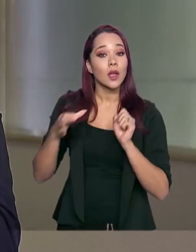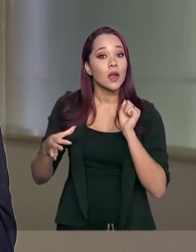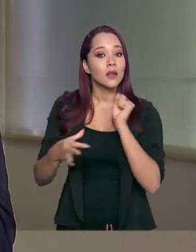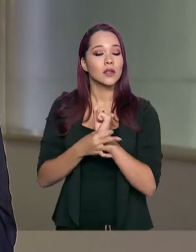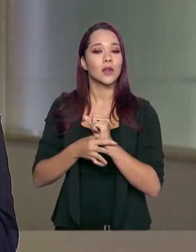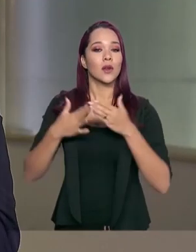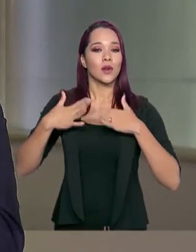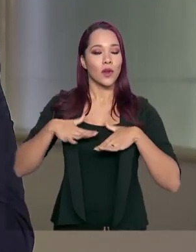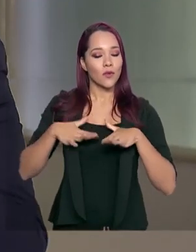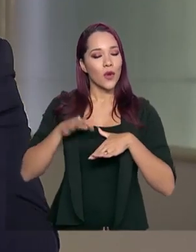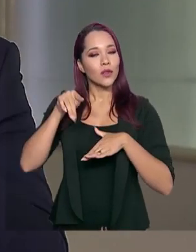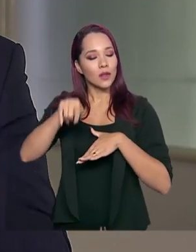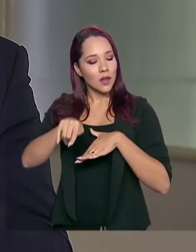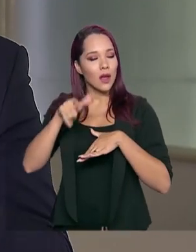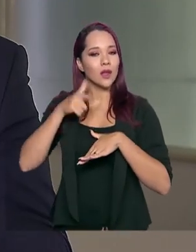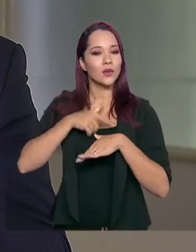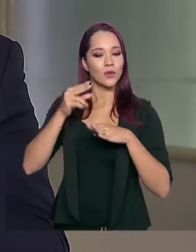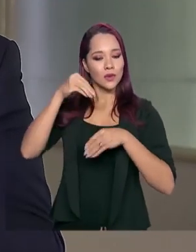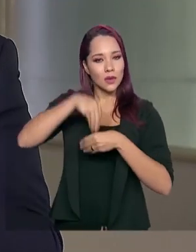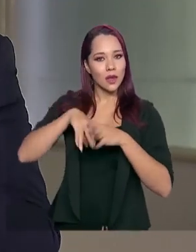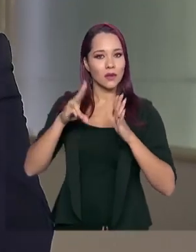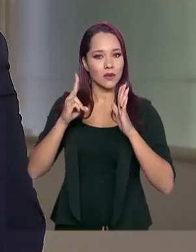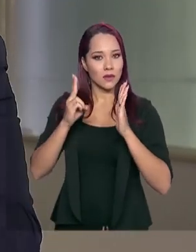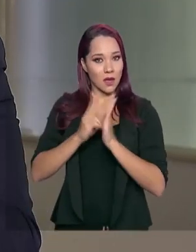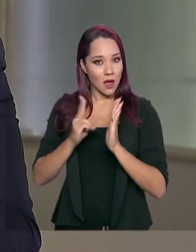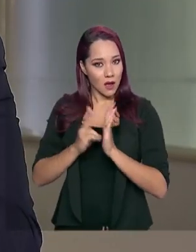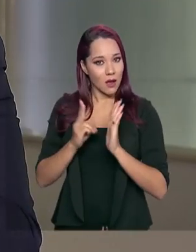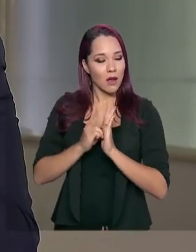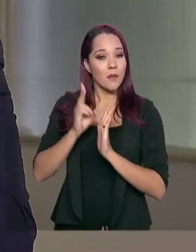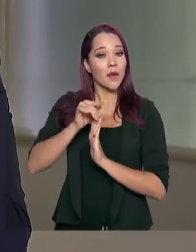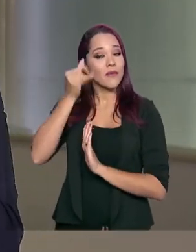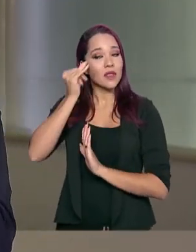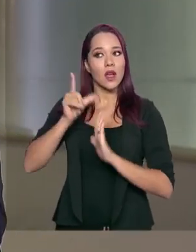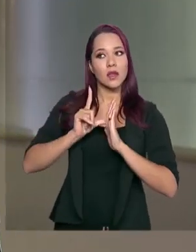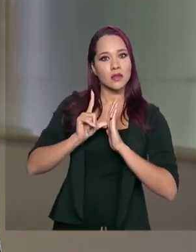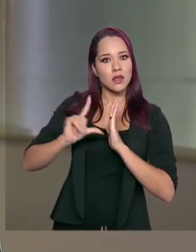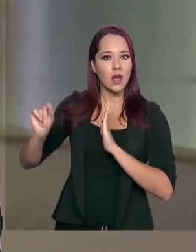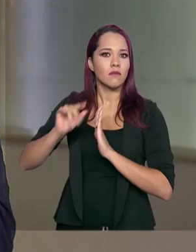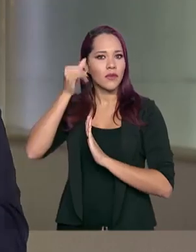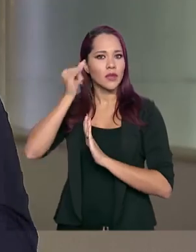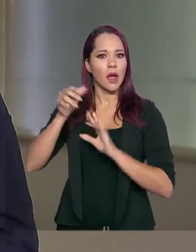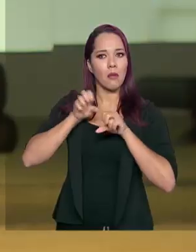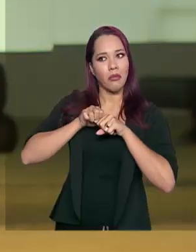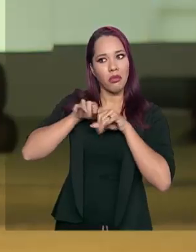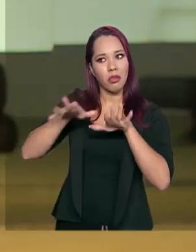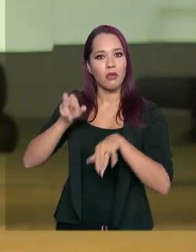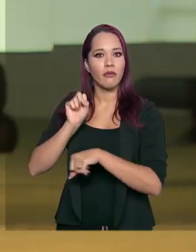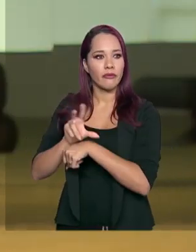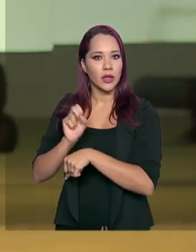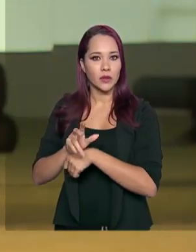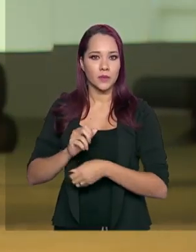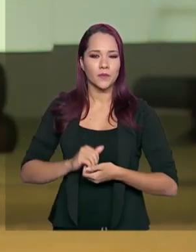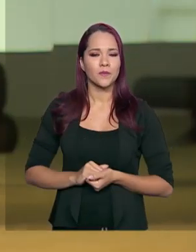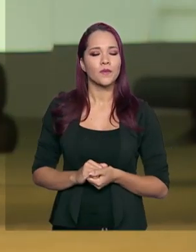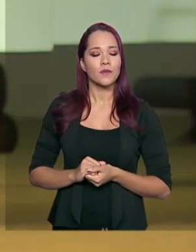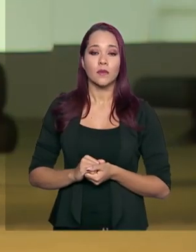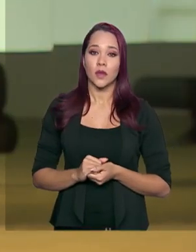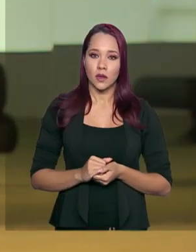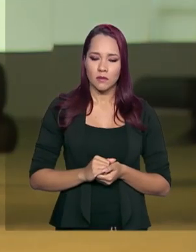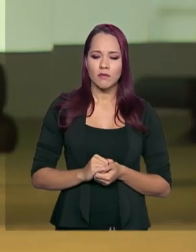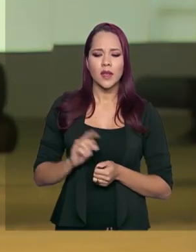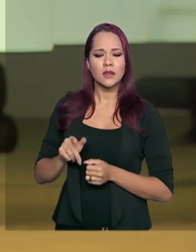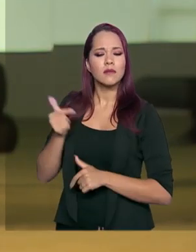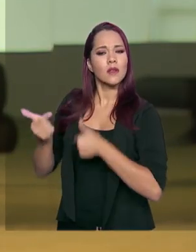o conforto dos indígenas dentro das aldeias, para que eles não saiam, para que não haja disseminação do vírus. E esse trabalho de